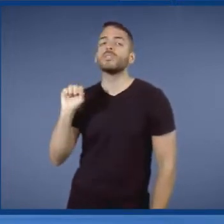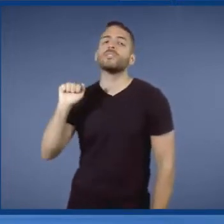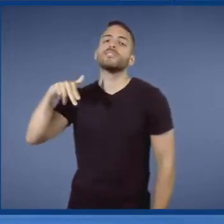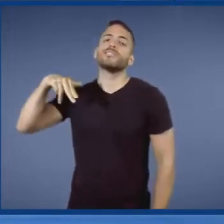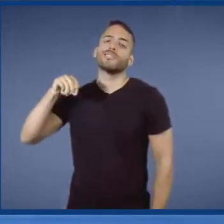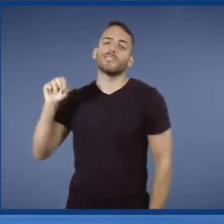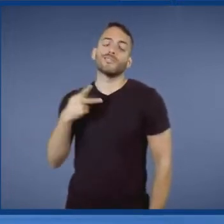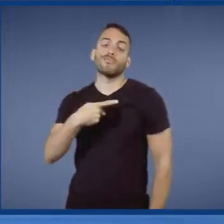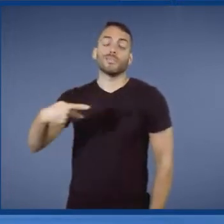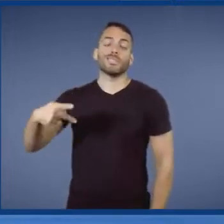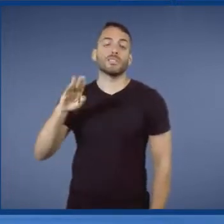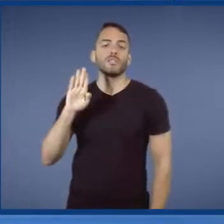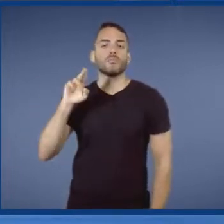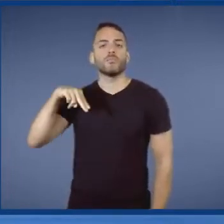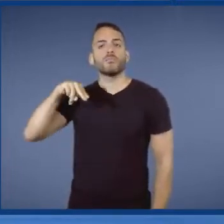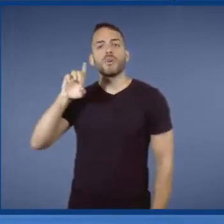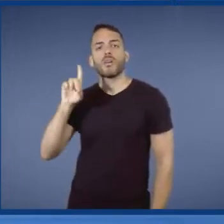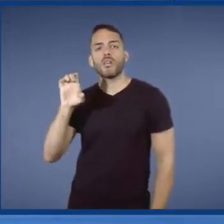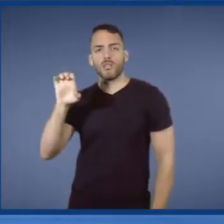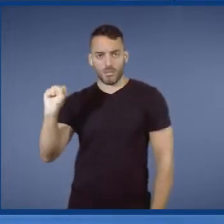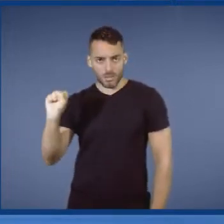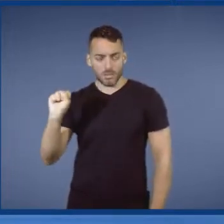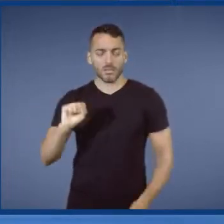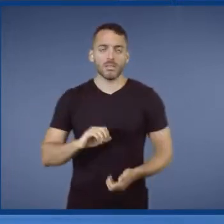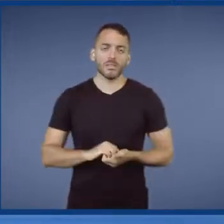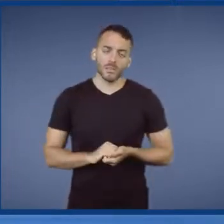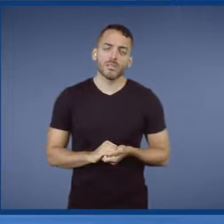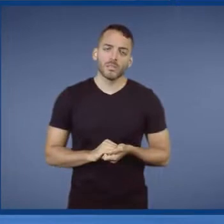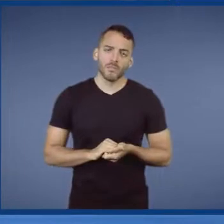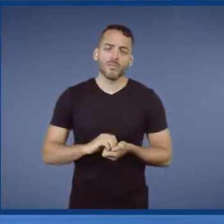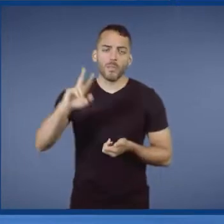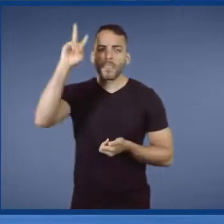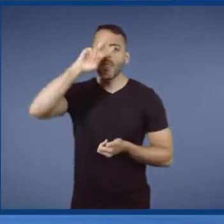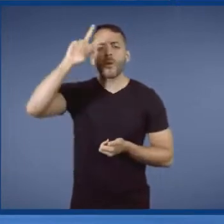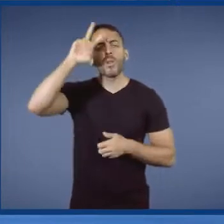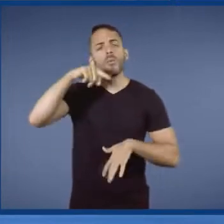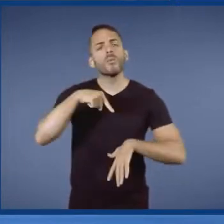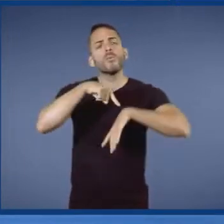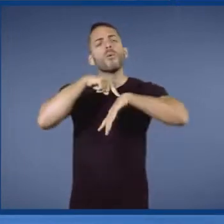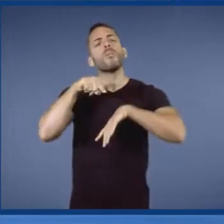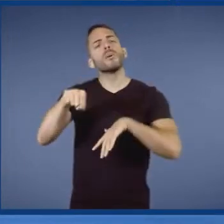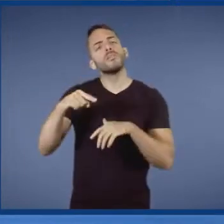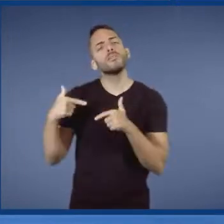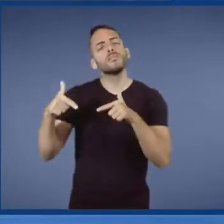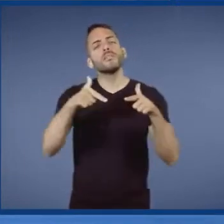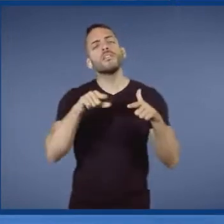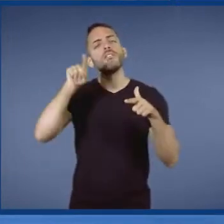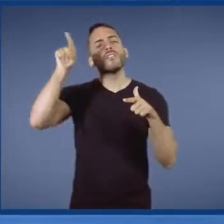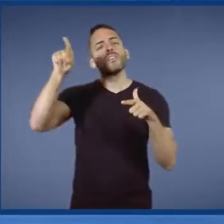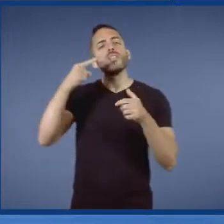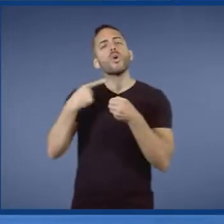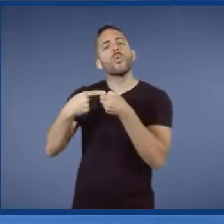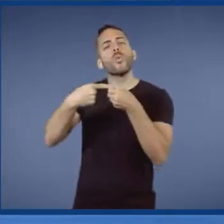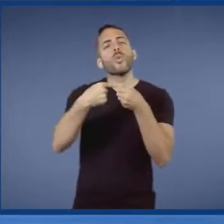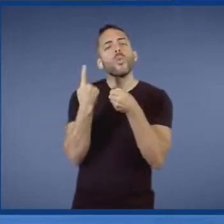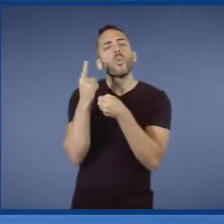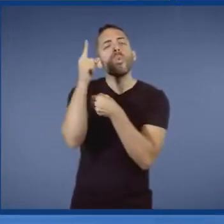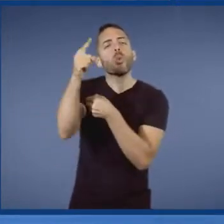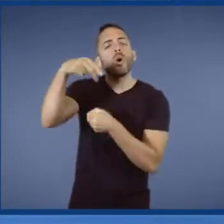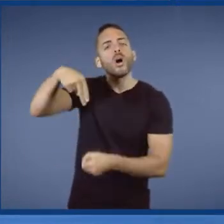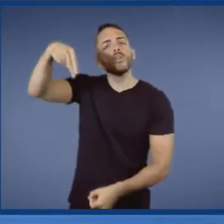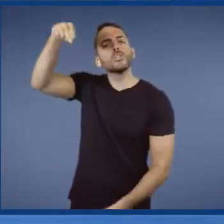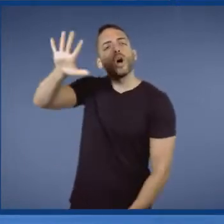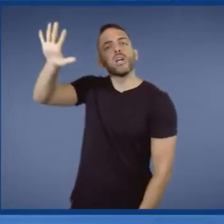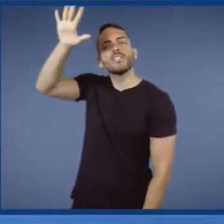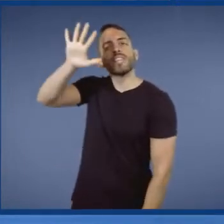É impossível não lembrar dos tempos de serviço no interior do Nordeste, em local que chegava